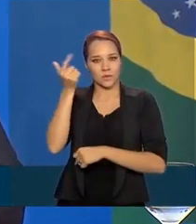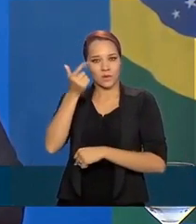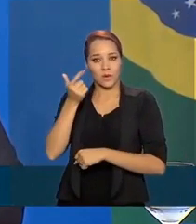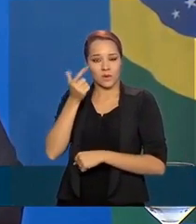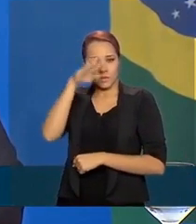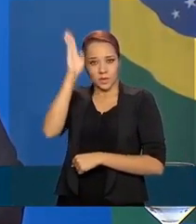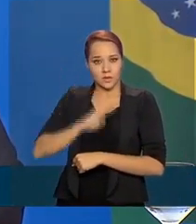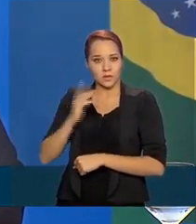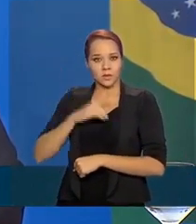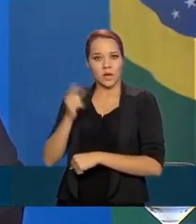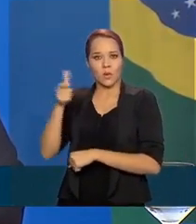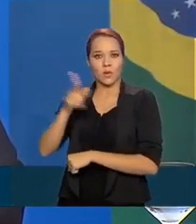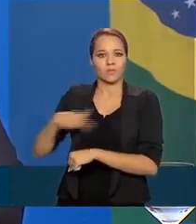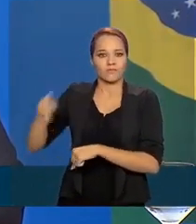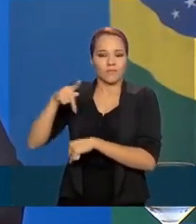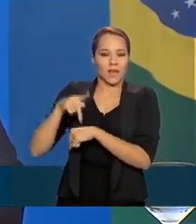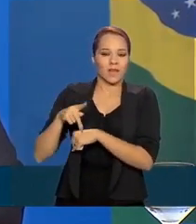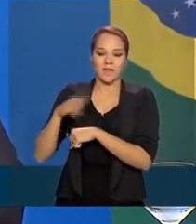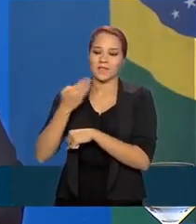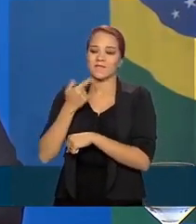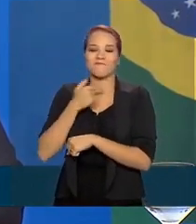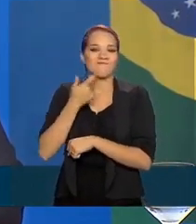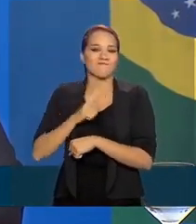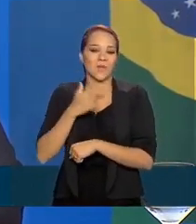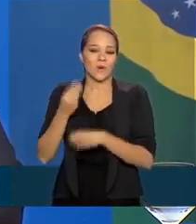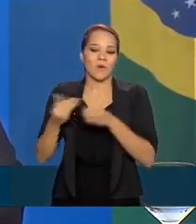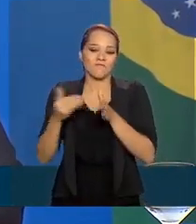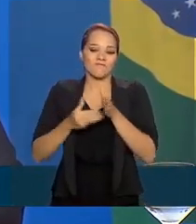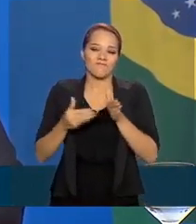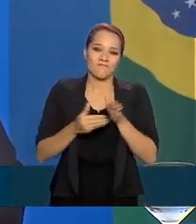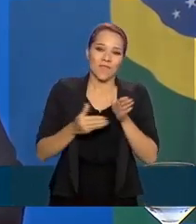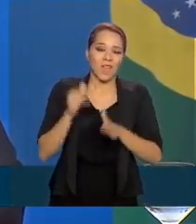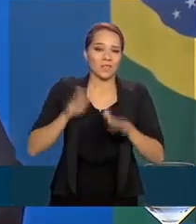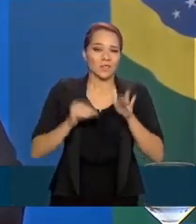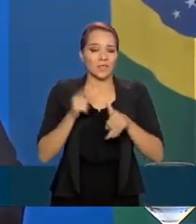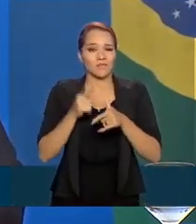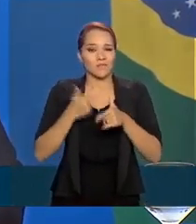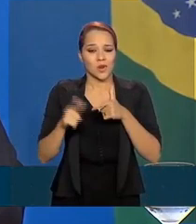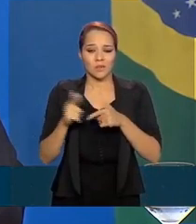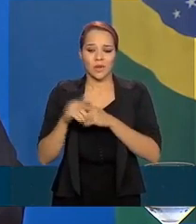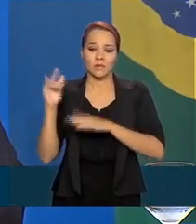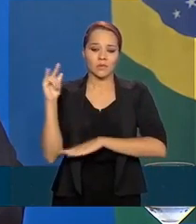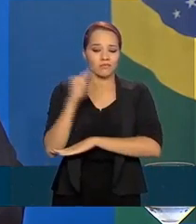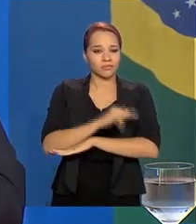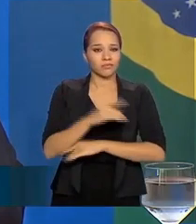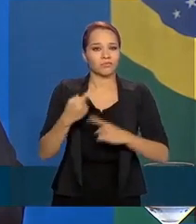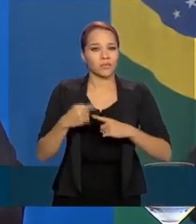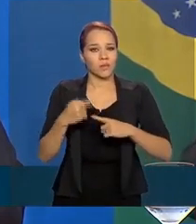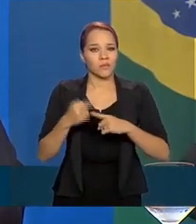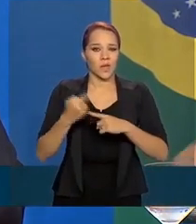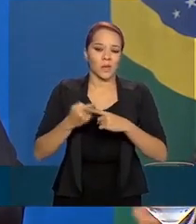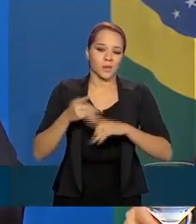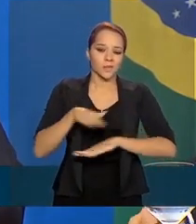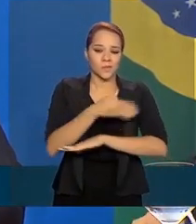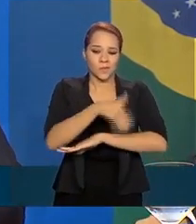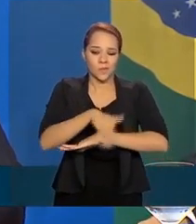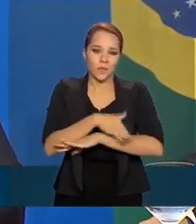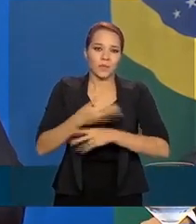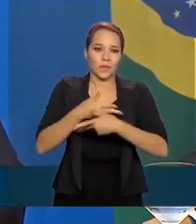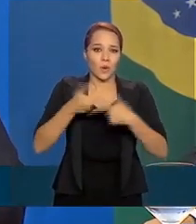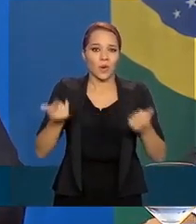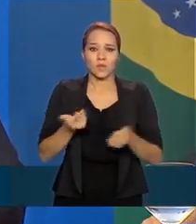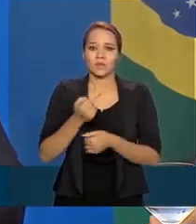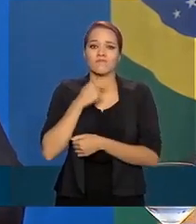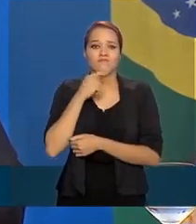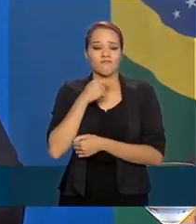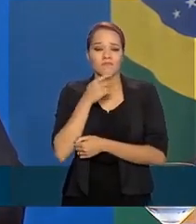surpreendidos por diferentes medidas de restrição, sobretudo ao tráfego aéreo, também ao tráfego terrestre, em muitos casos, e que se viram